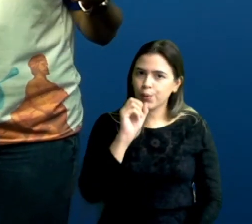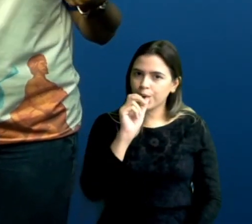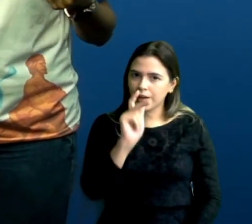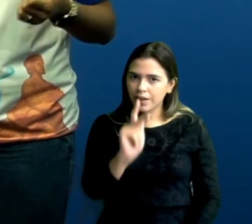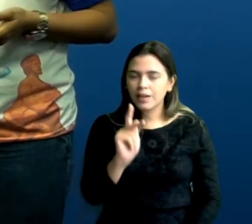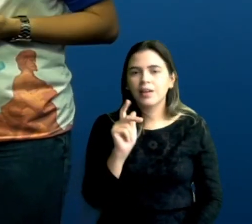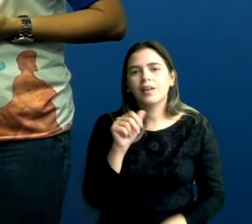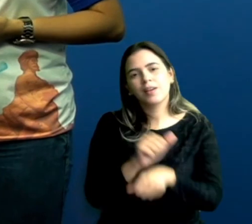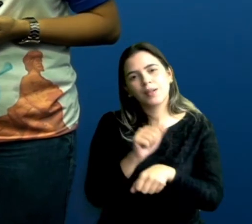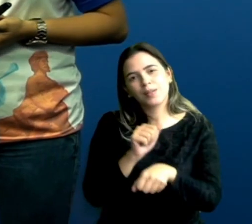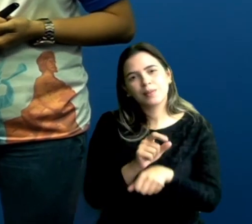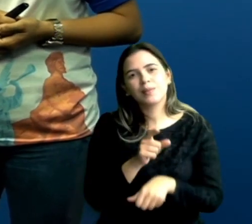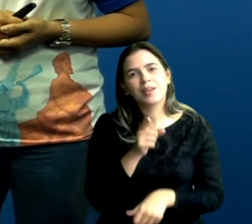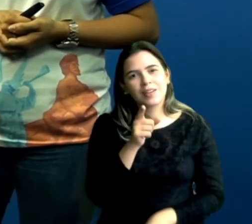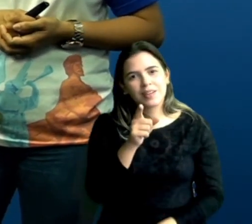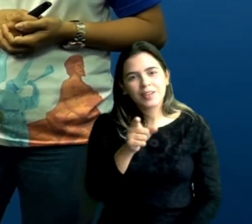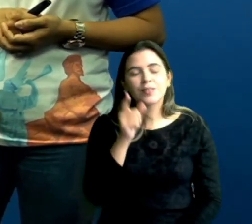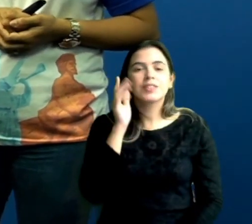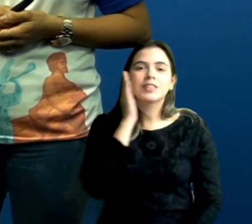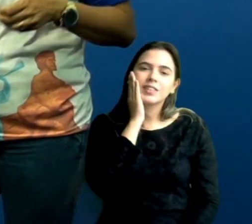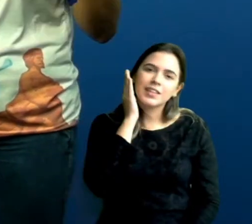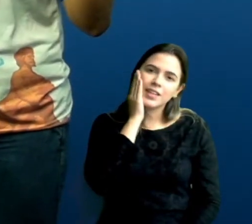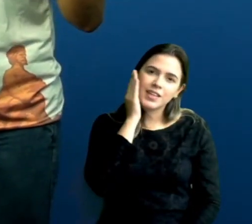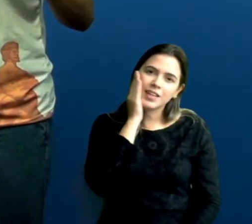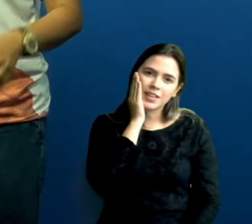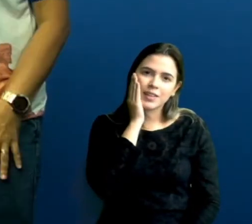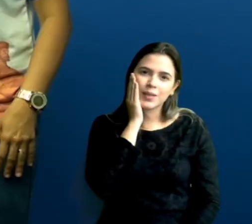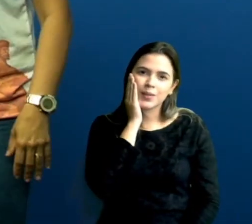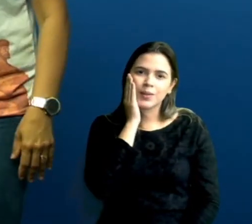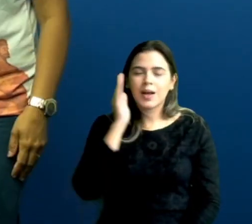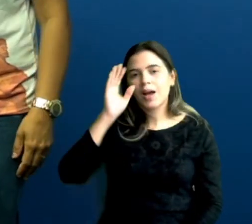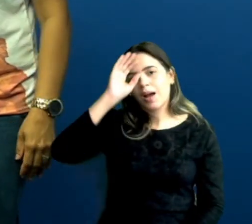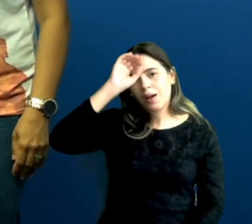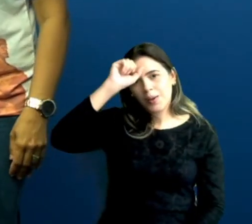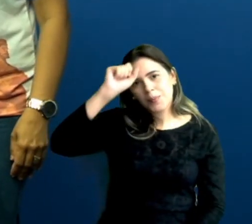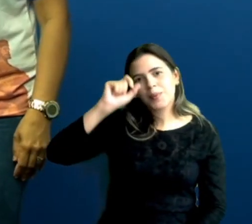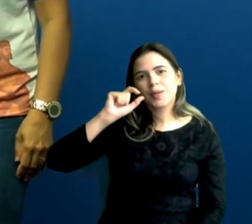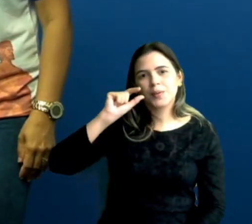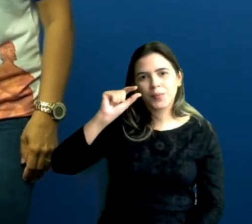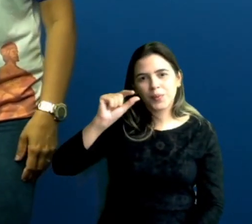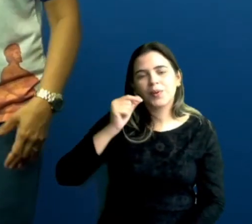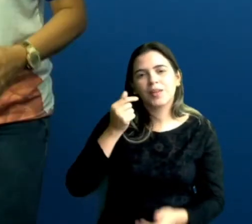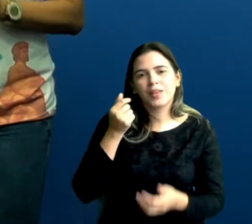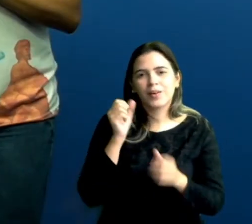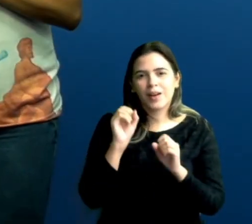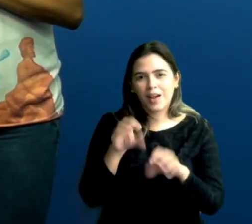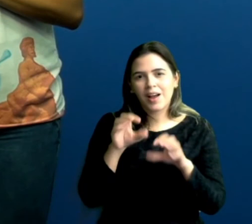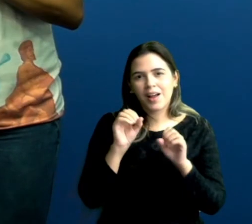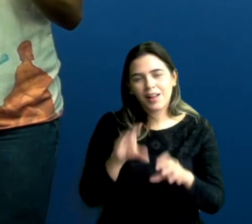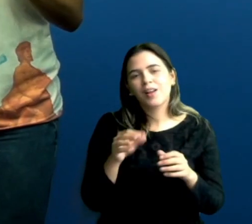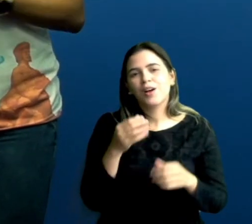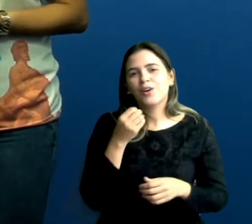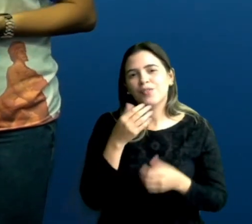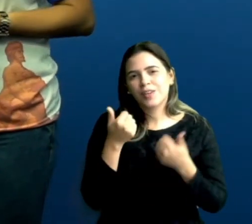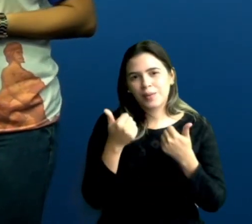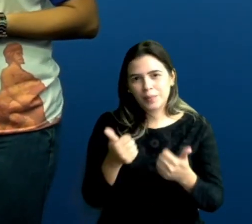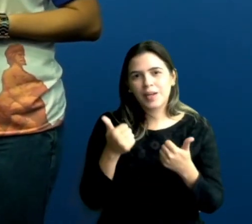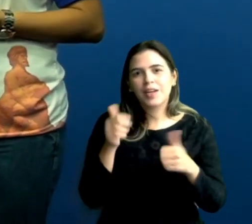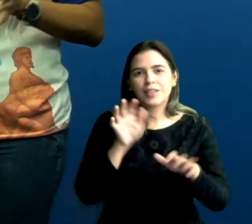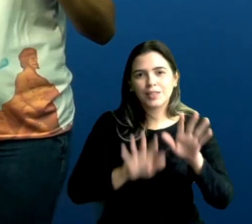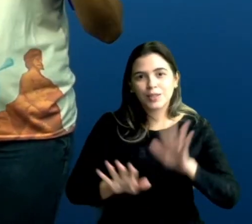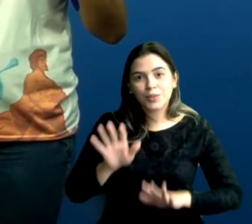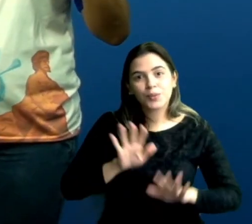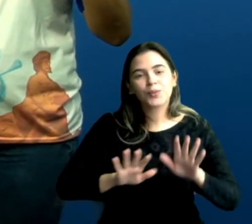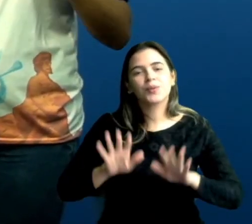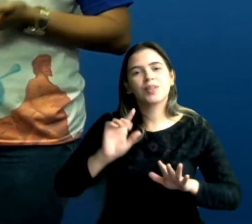E eu espero que vocês tenham compreendido e aprendido um pouquinho aí na aula, tá bom? Fiquem bem, se cuidem